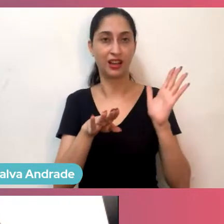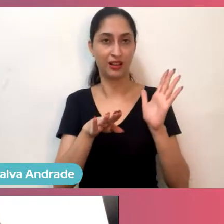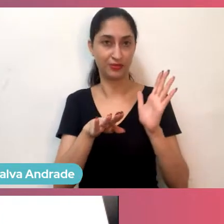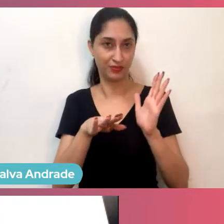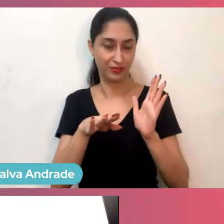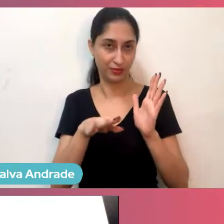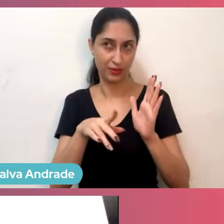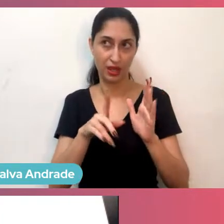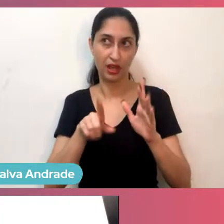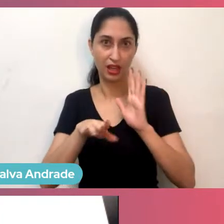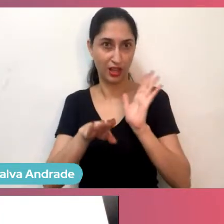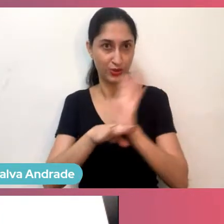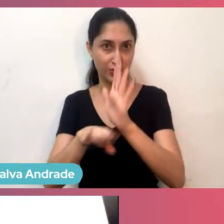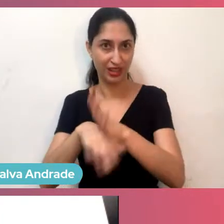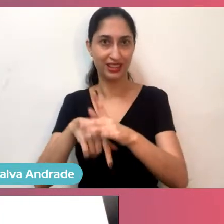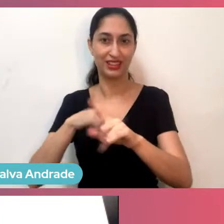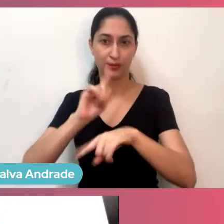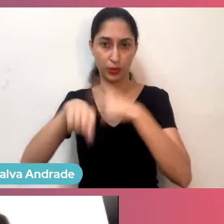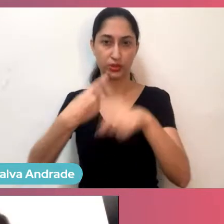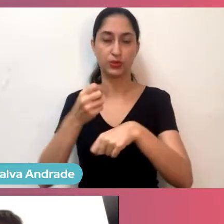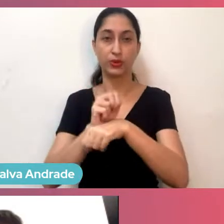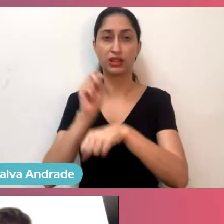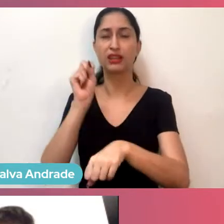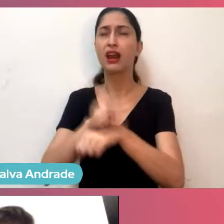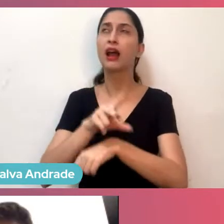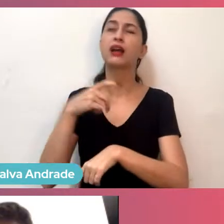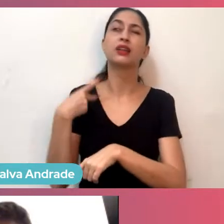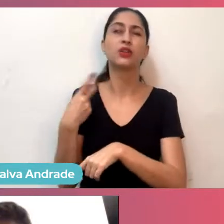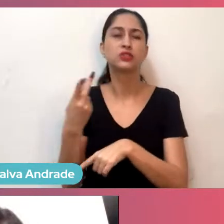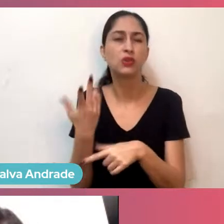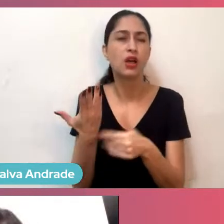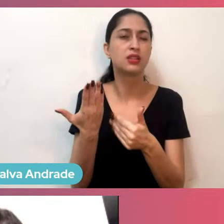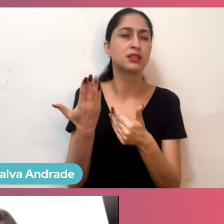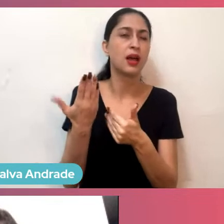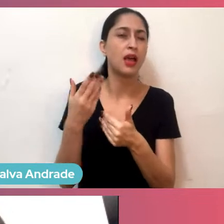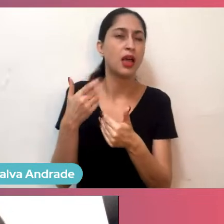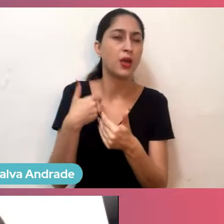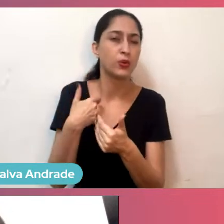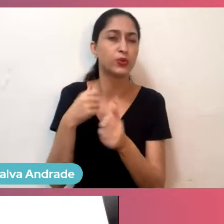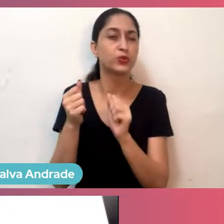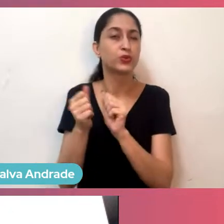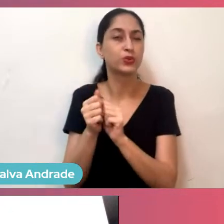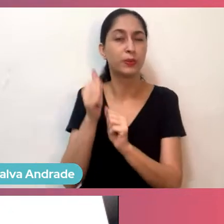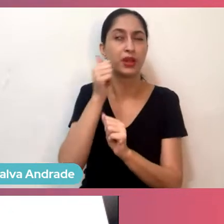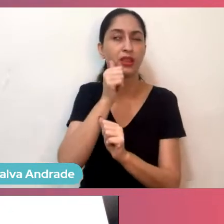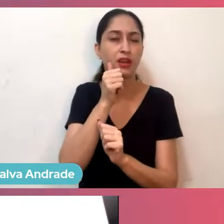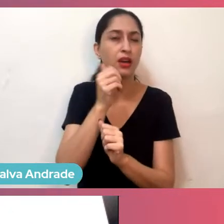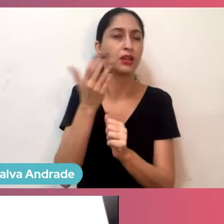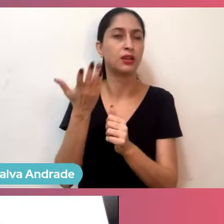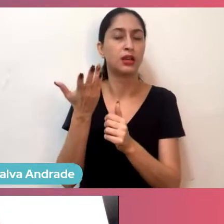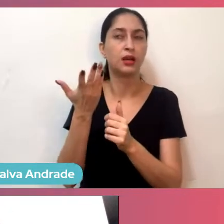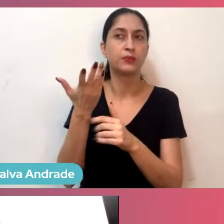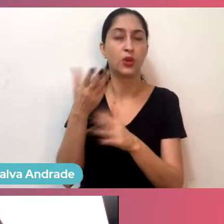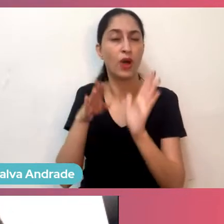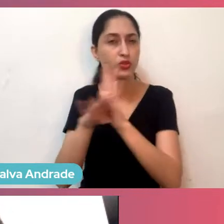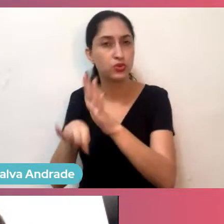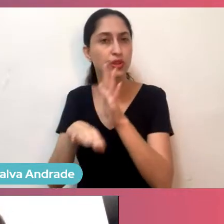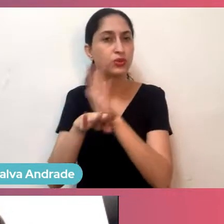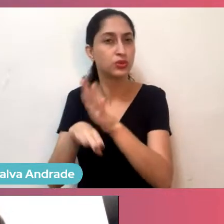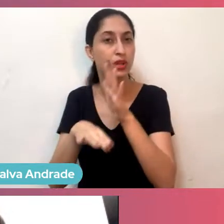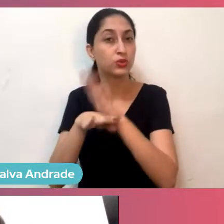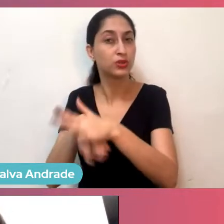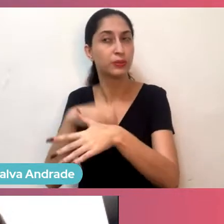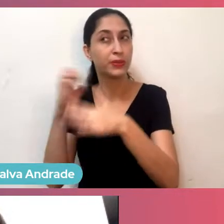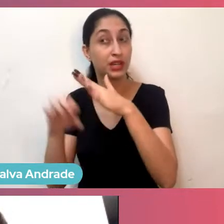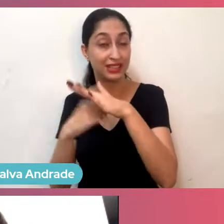e aí ela ficou, a gente ficou namorando, conversando, eu ajudando ela lá, então isso começou no